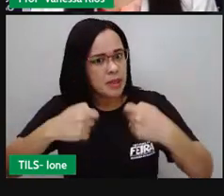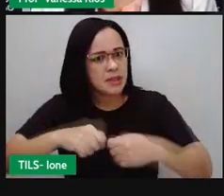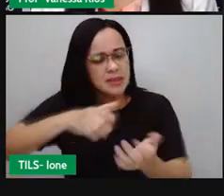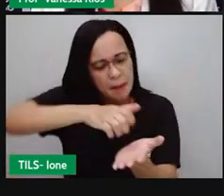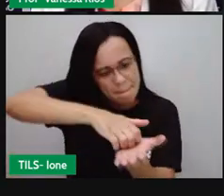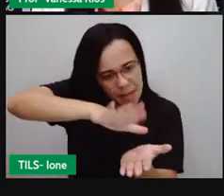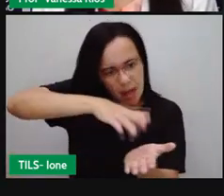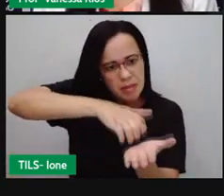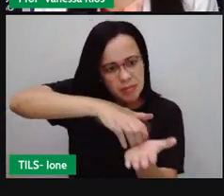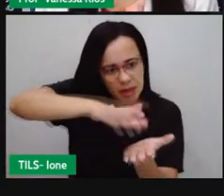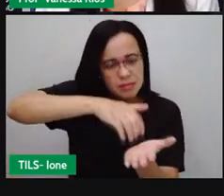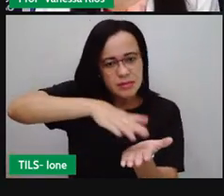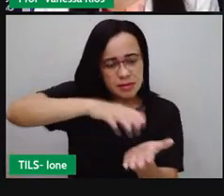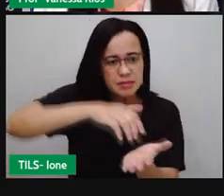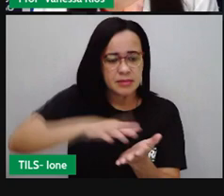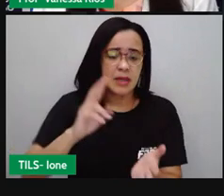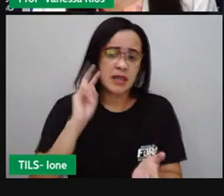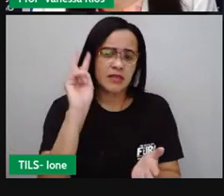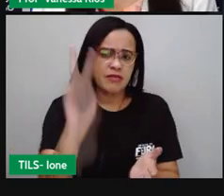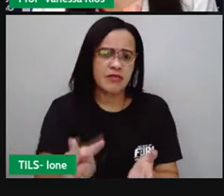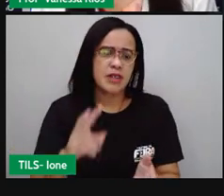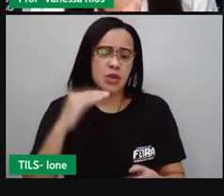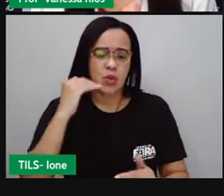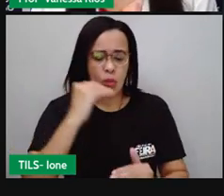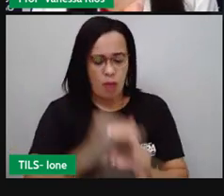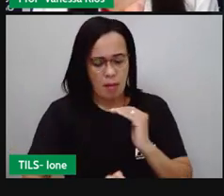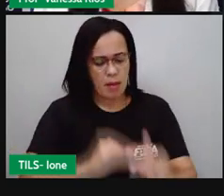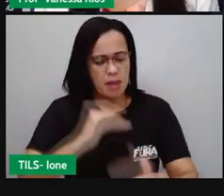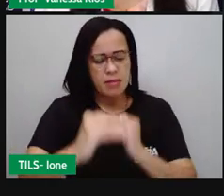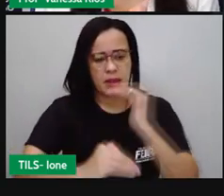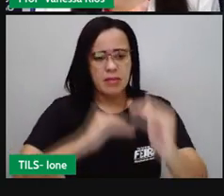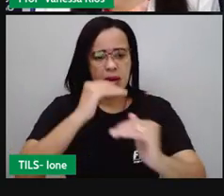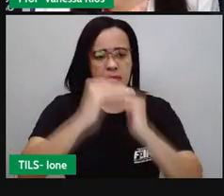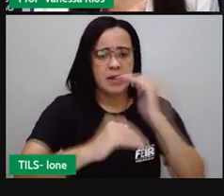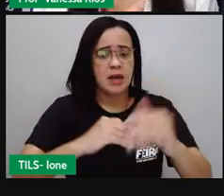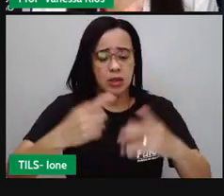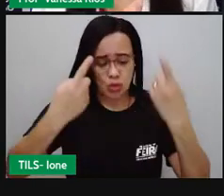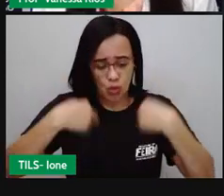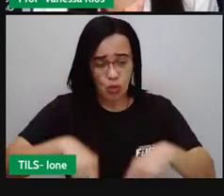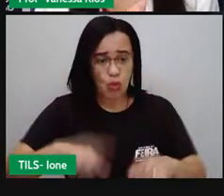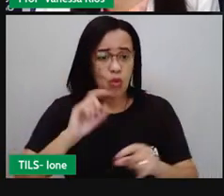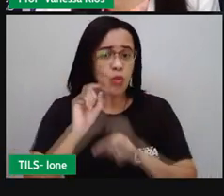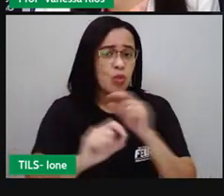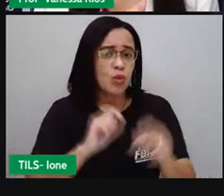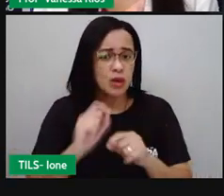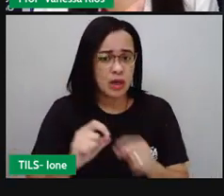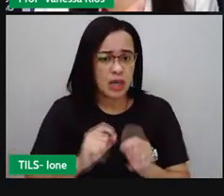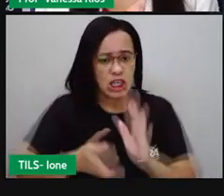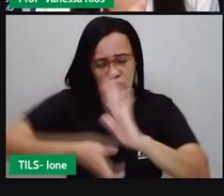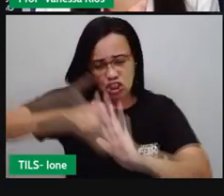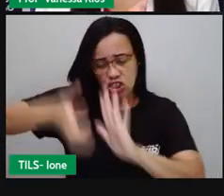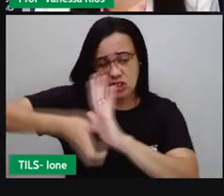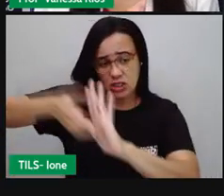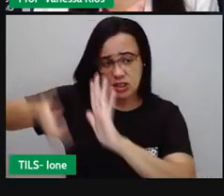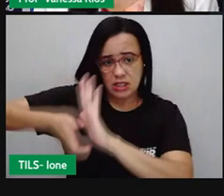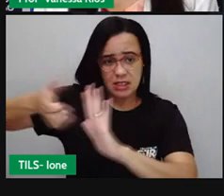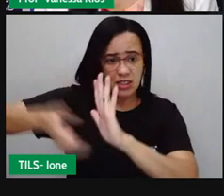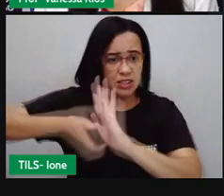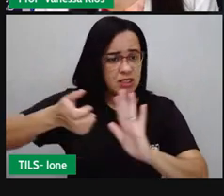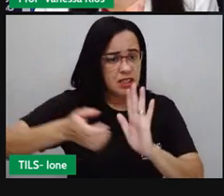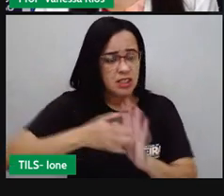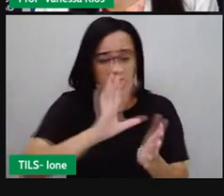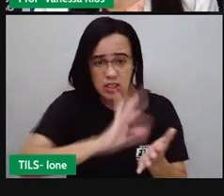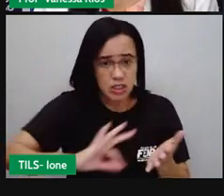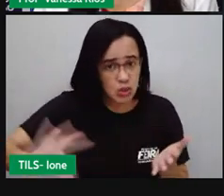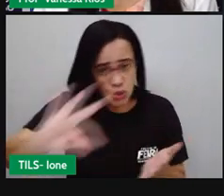Que o corpo aí, o sistema digestório, retira dos alimentos os nutrientes, a água, as vitaminas e tudo